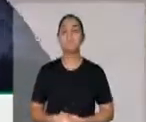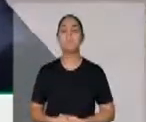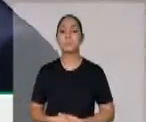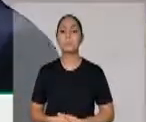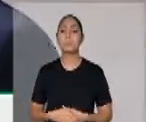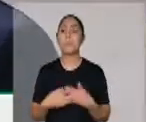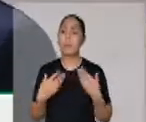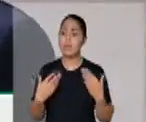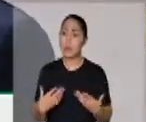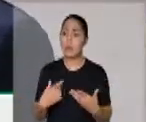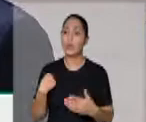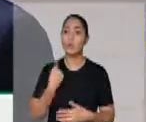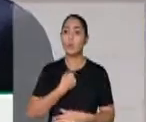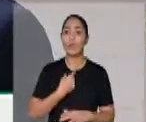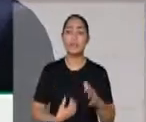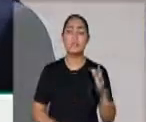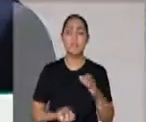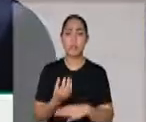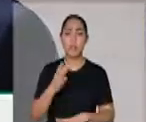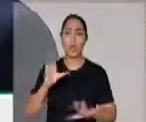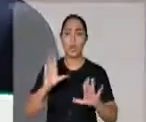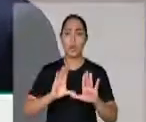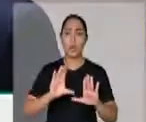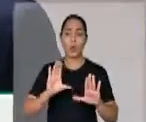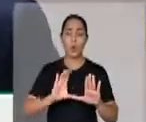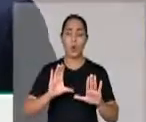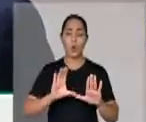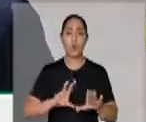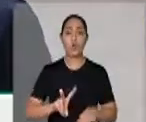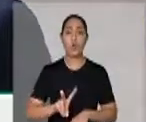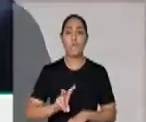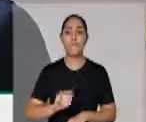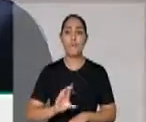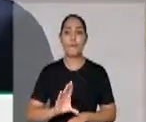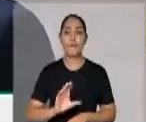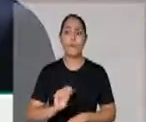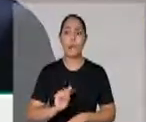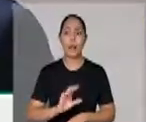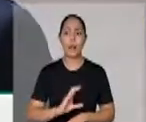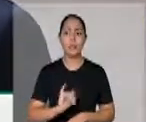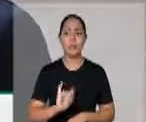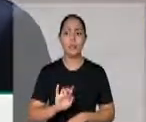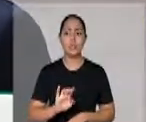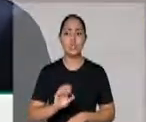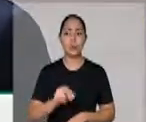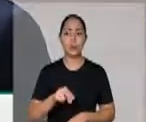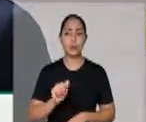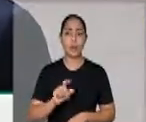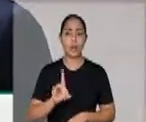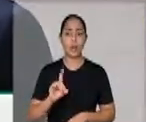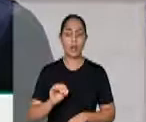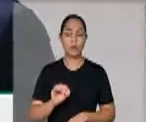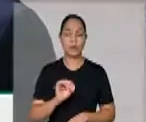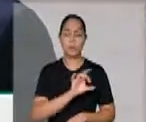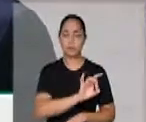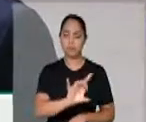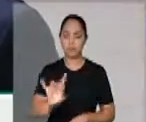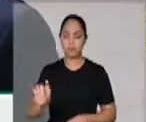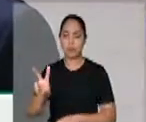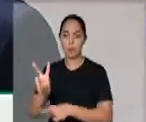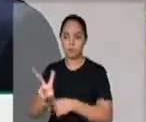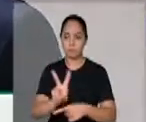vamos fazer um Código de Processo Penal vocacionado para a preservação das garantias individuais,